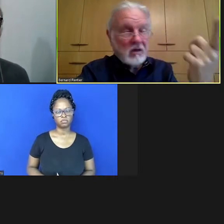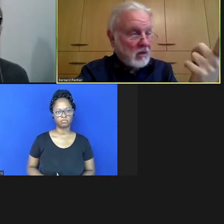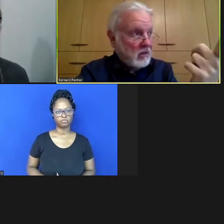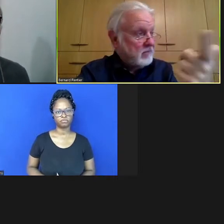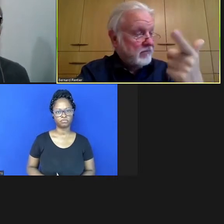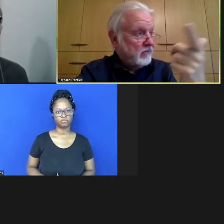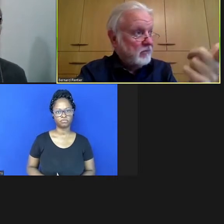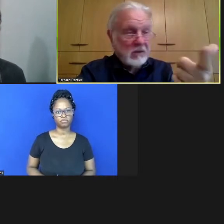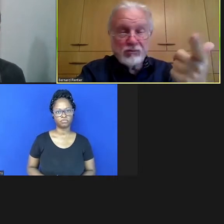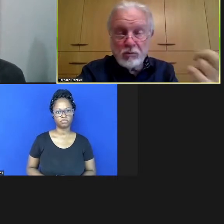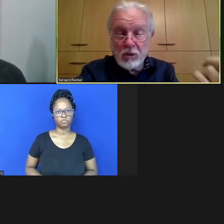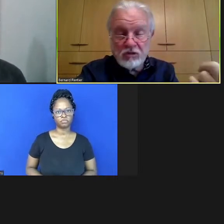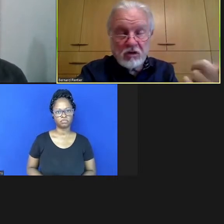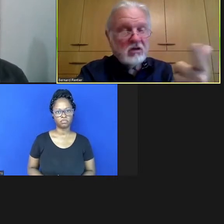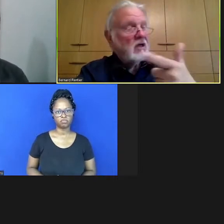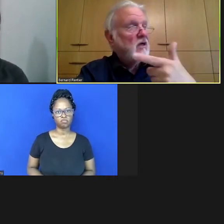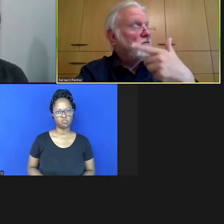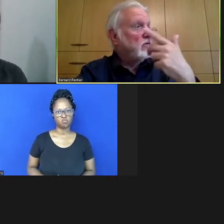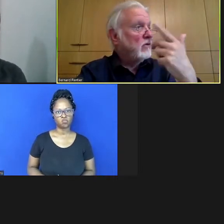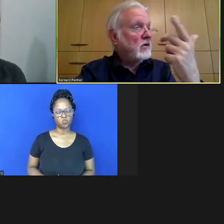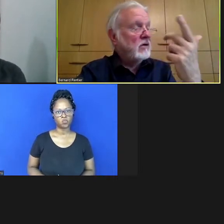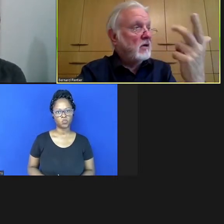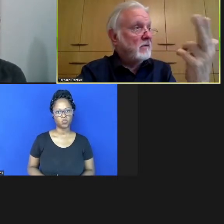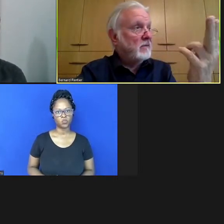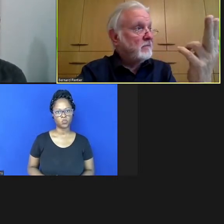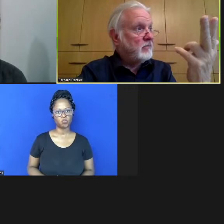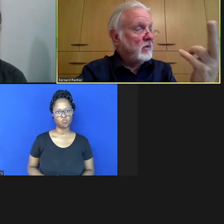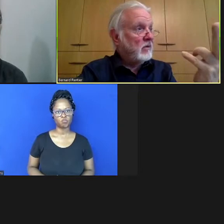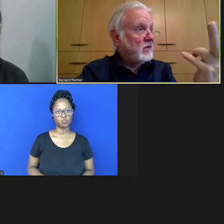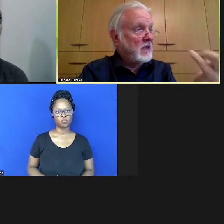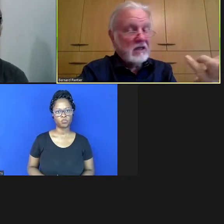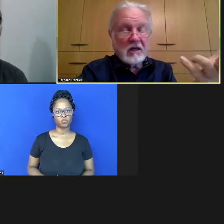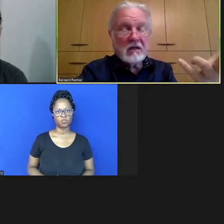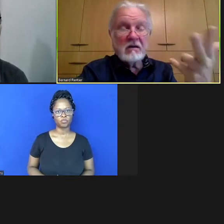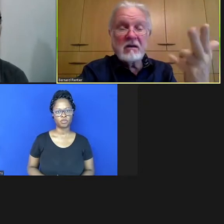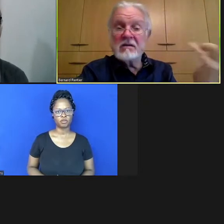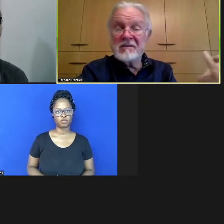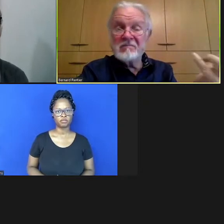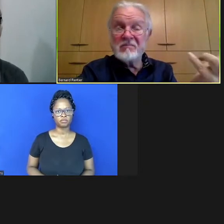contratados são avaliados para promoções